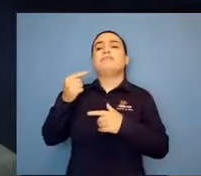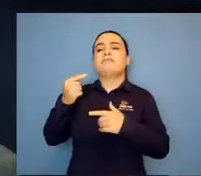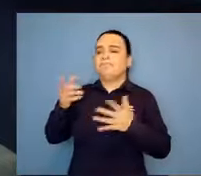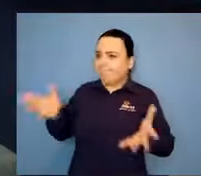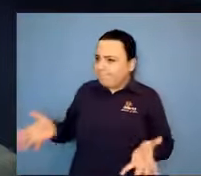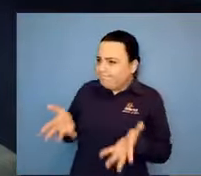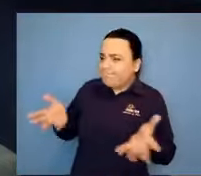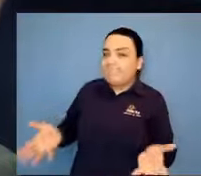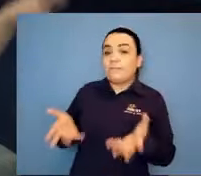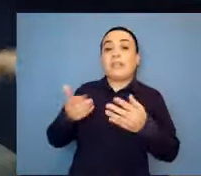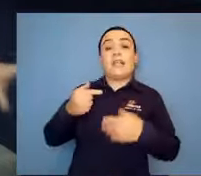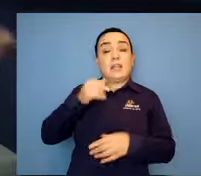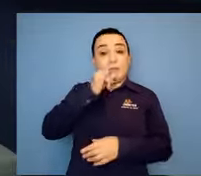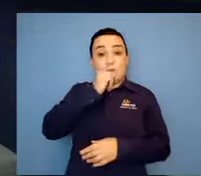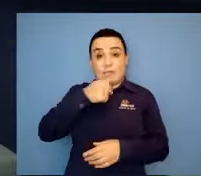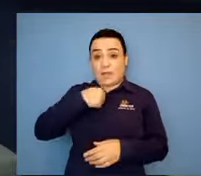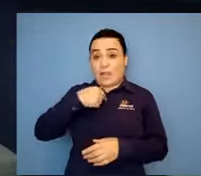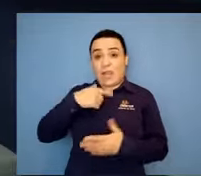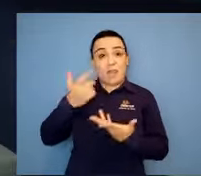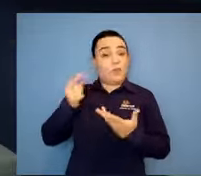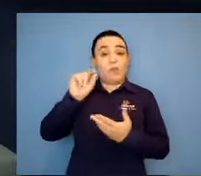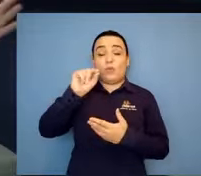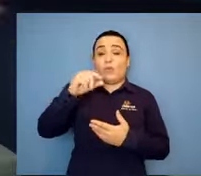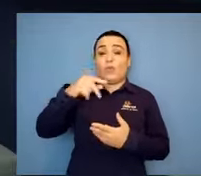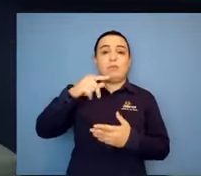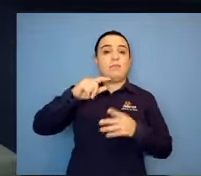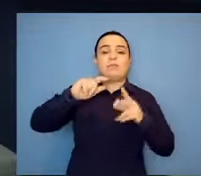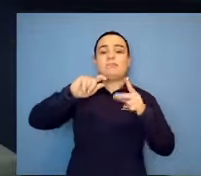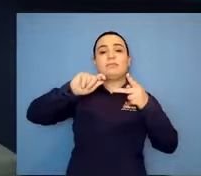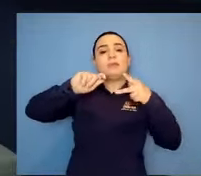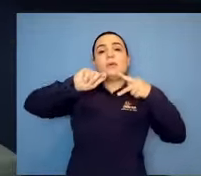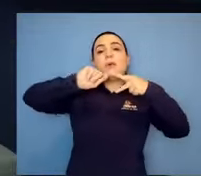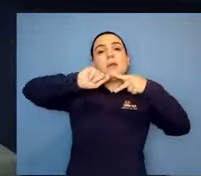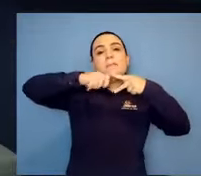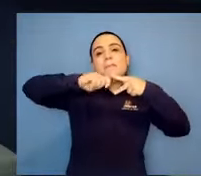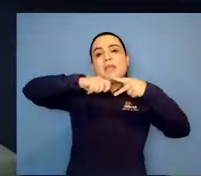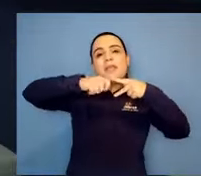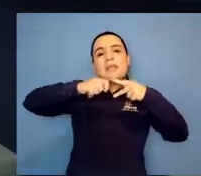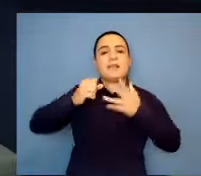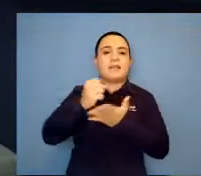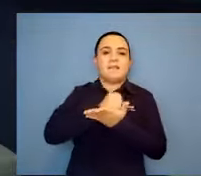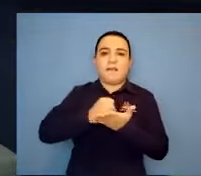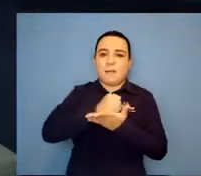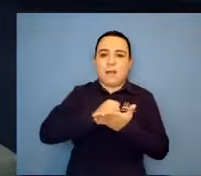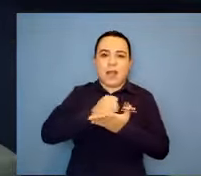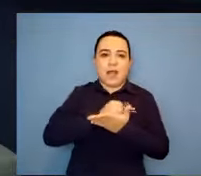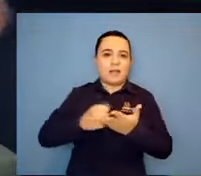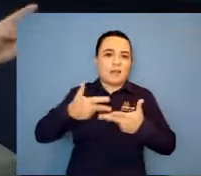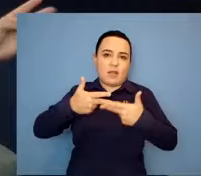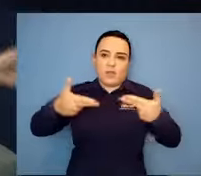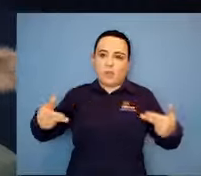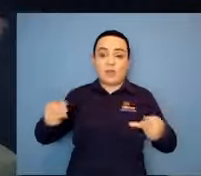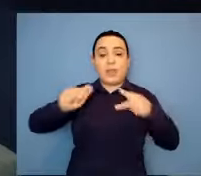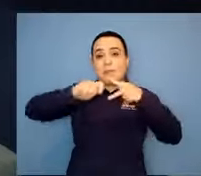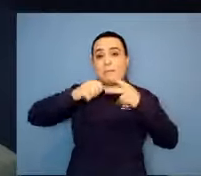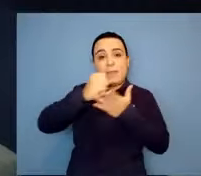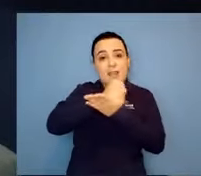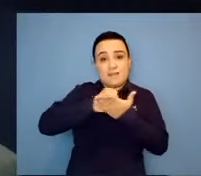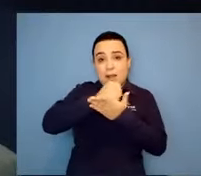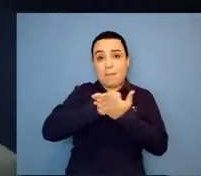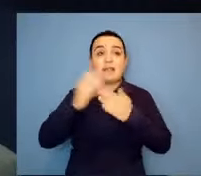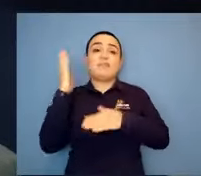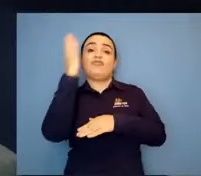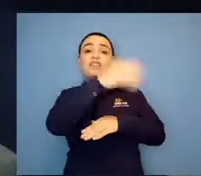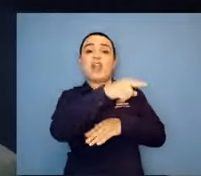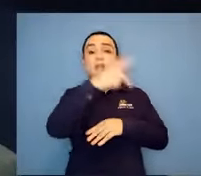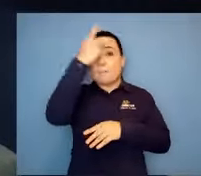da farmácia ou lá do laboratório. eu não mexo com dinheiro, não gosto. Então, olha, então tá. Professora, então você faz o